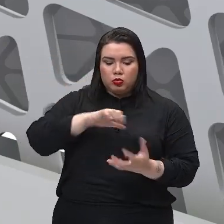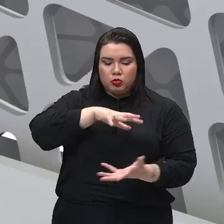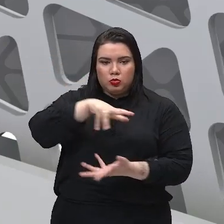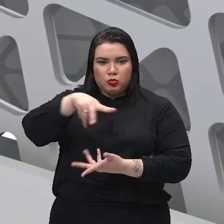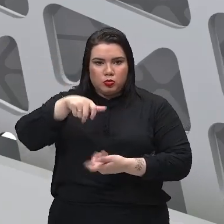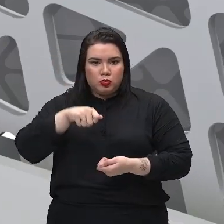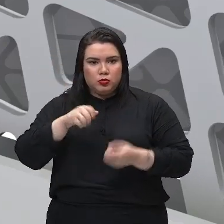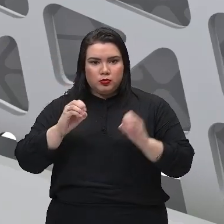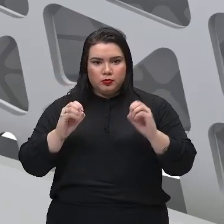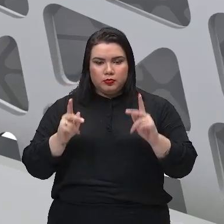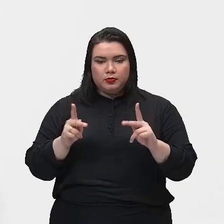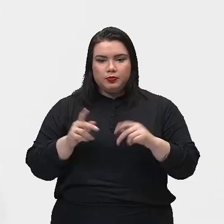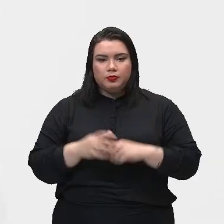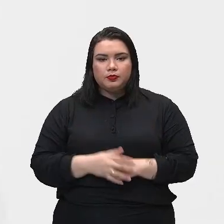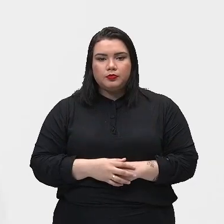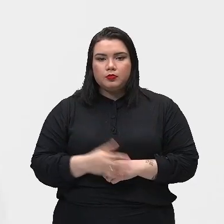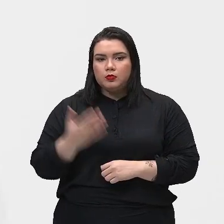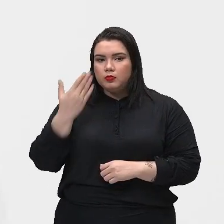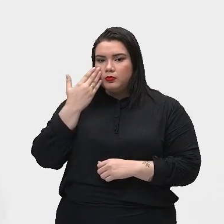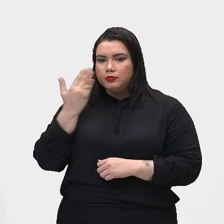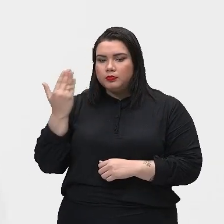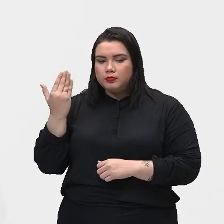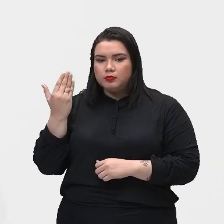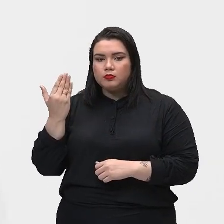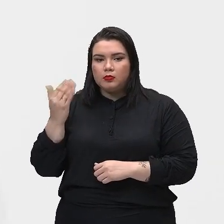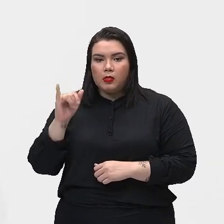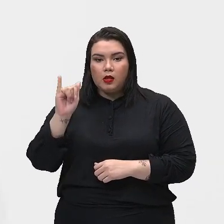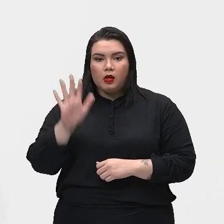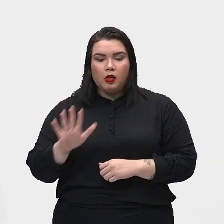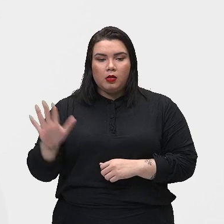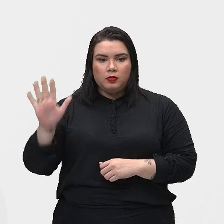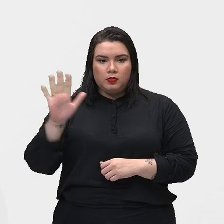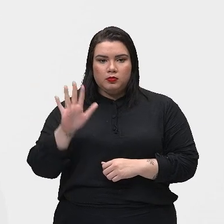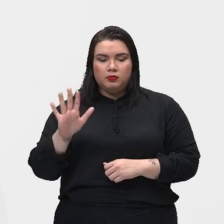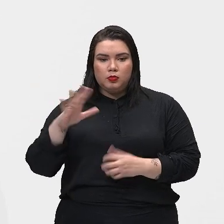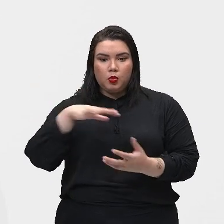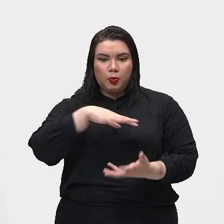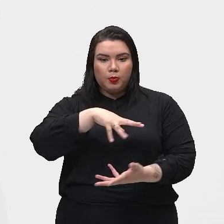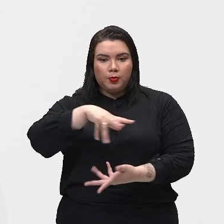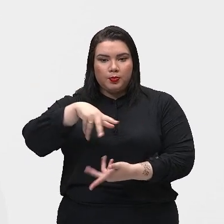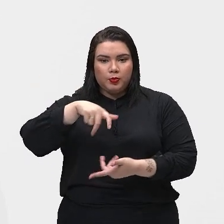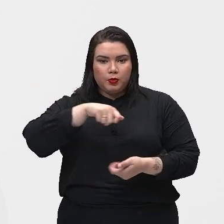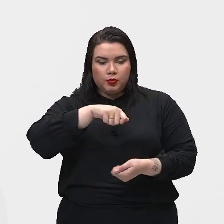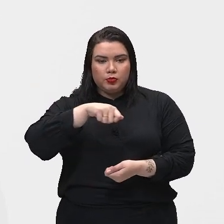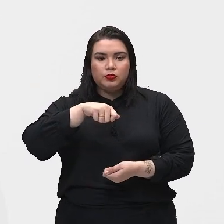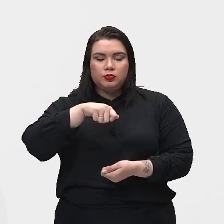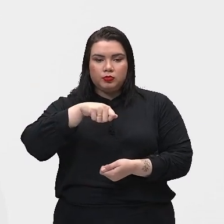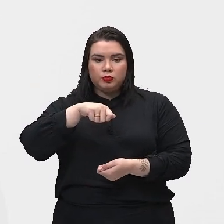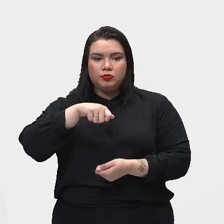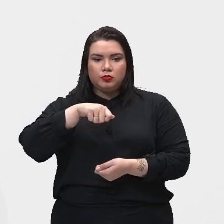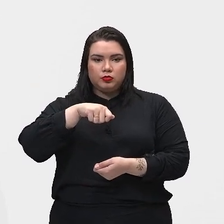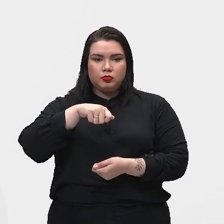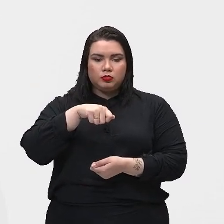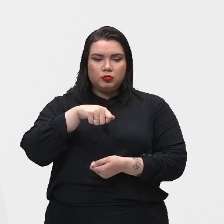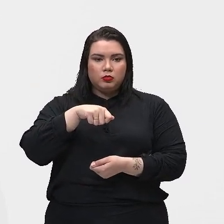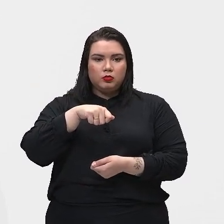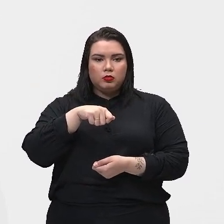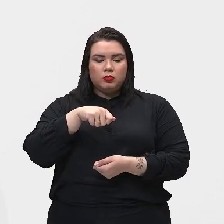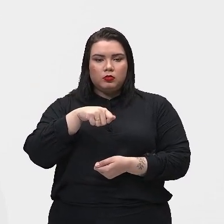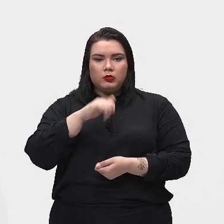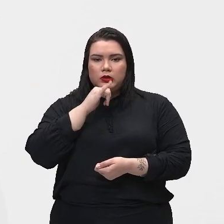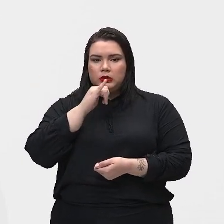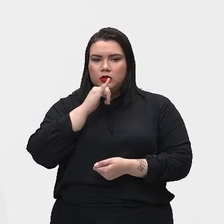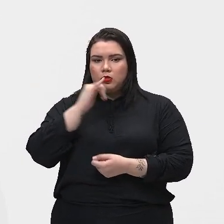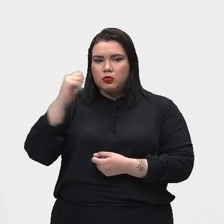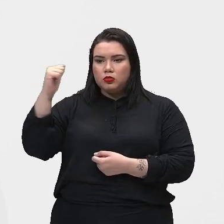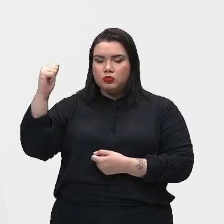planeta, tá bom? Então, vejam aí, ó, nós temos uma imagem desse planeta Terra. No caso, o Sol